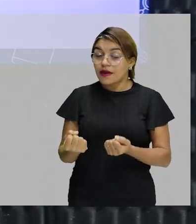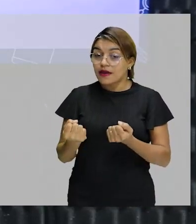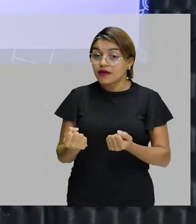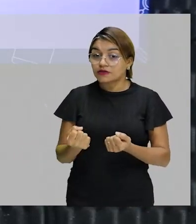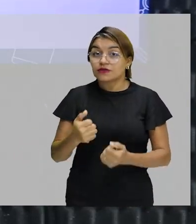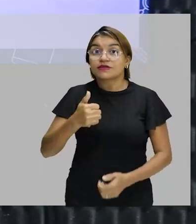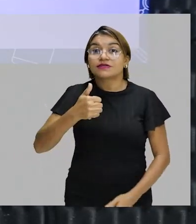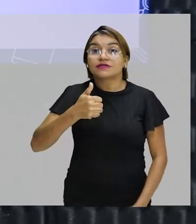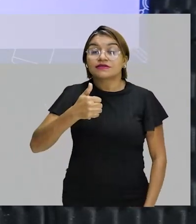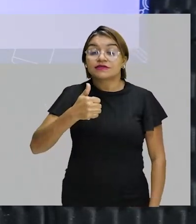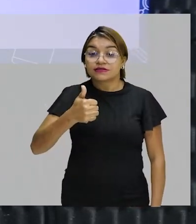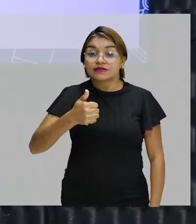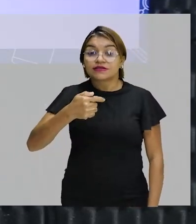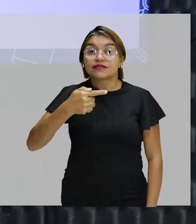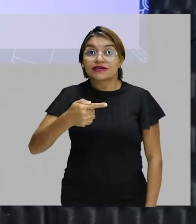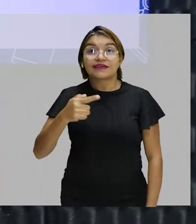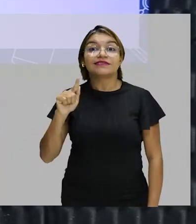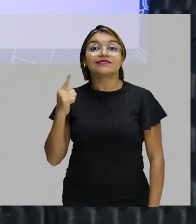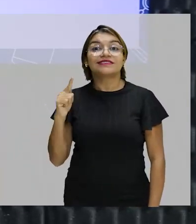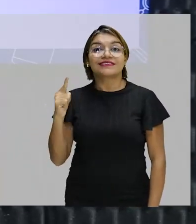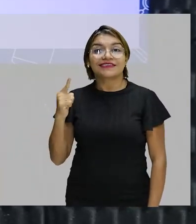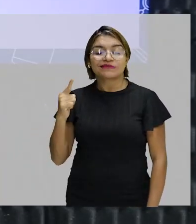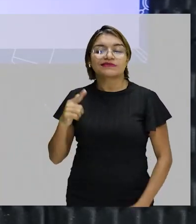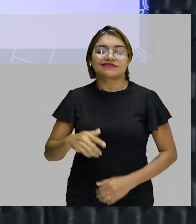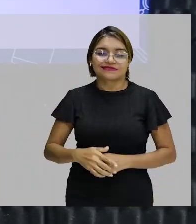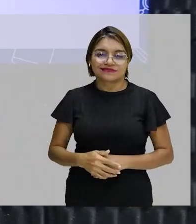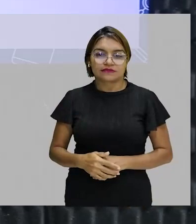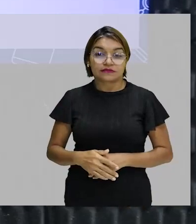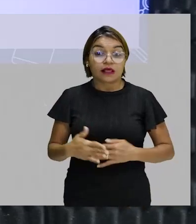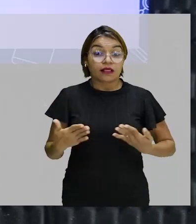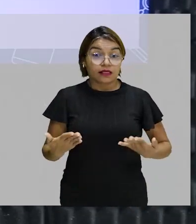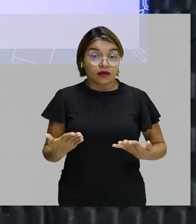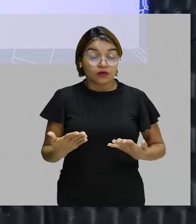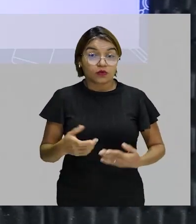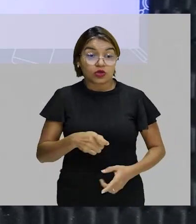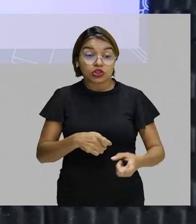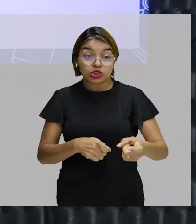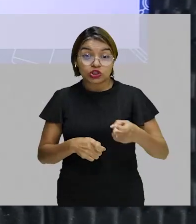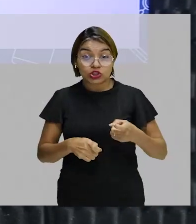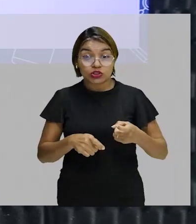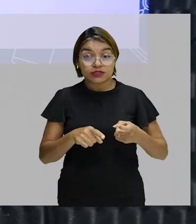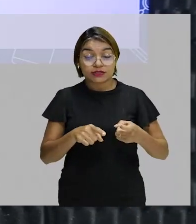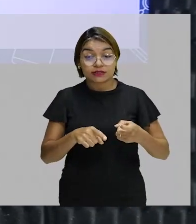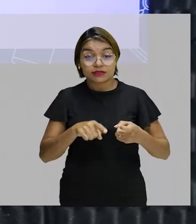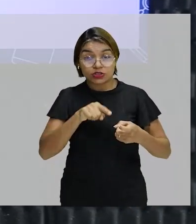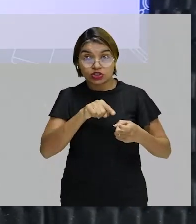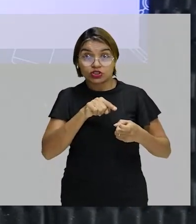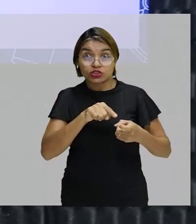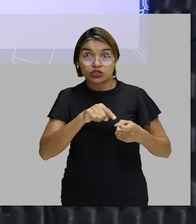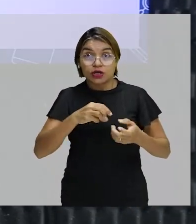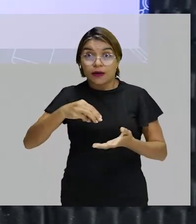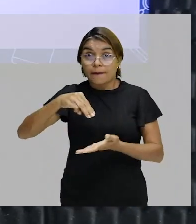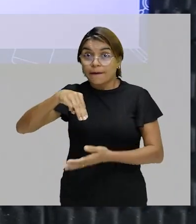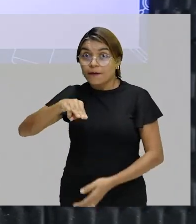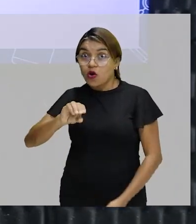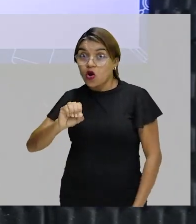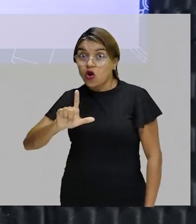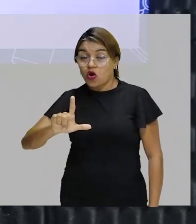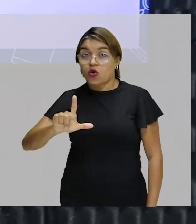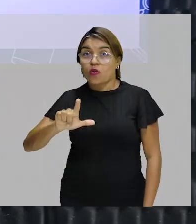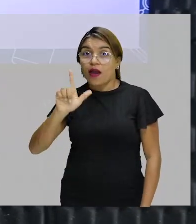17 gramas. Equivale a 17 gramas. Então, x mol vai